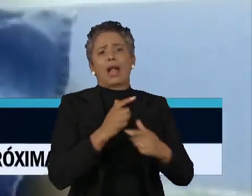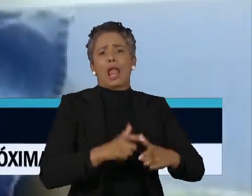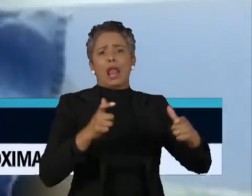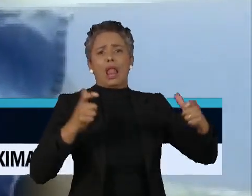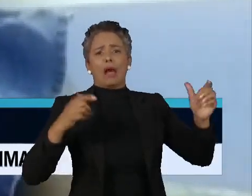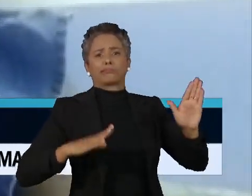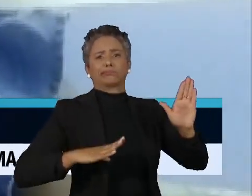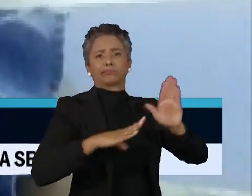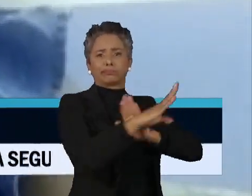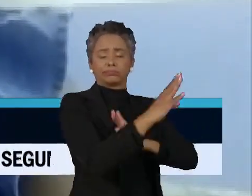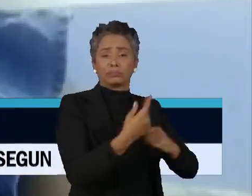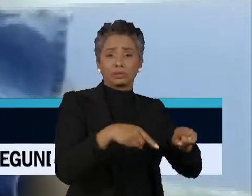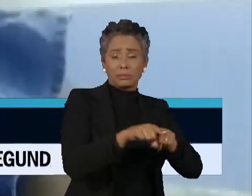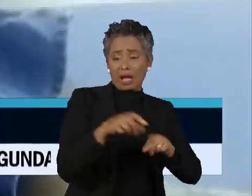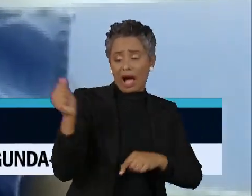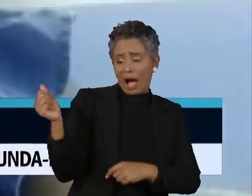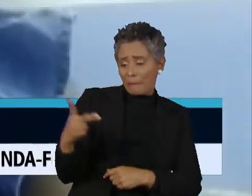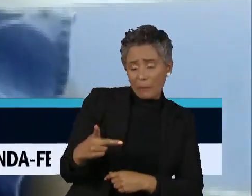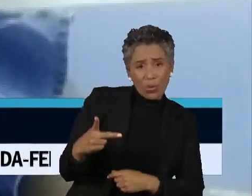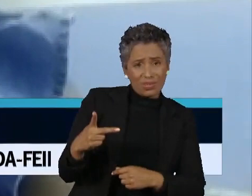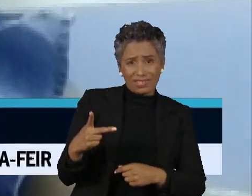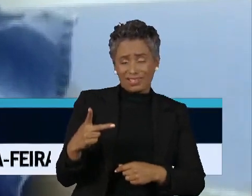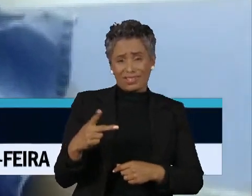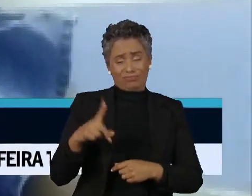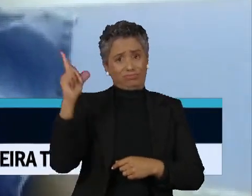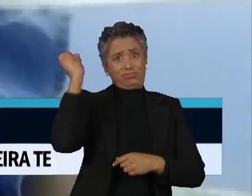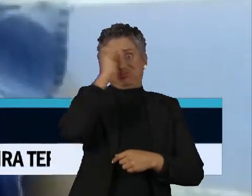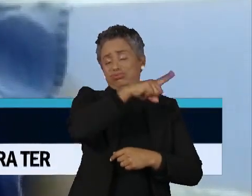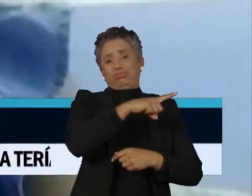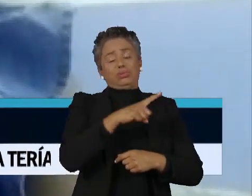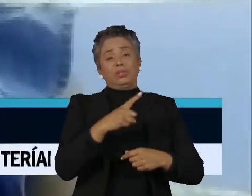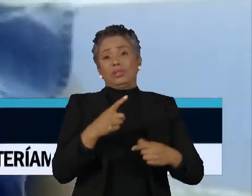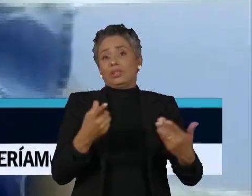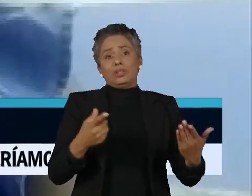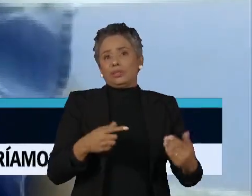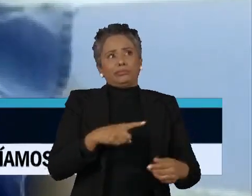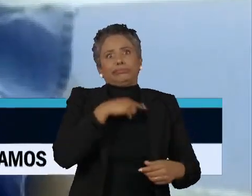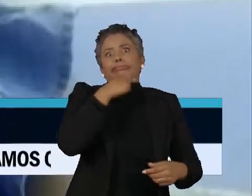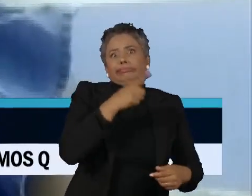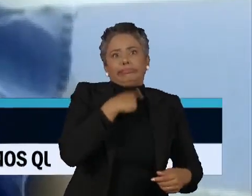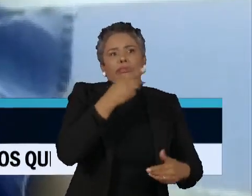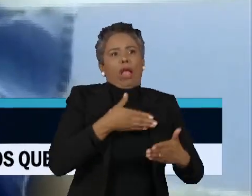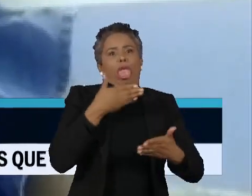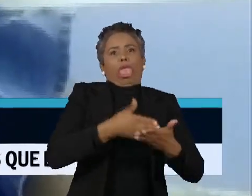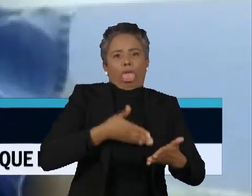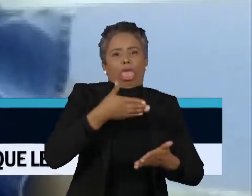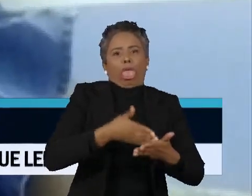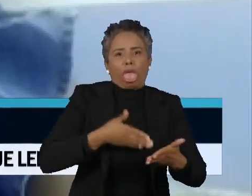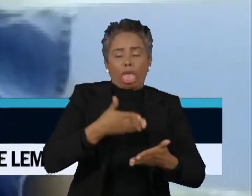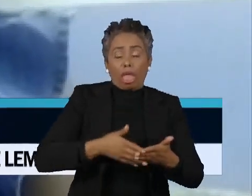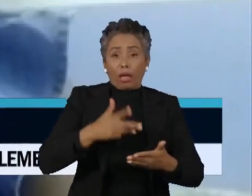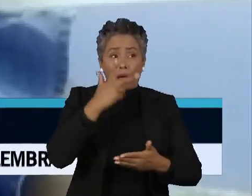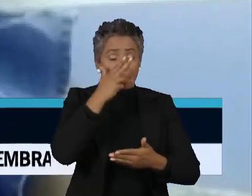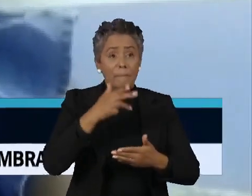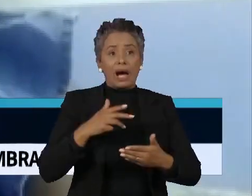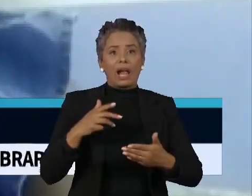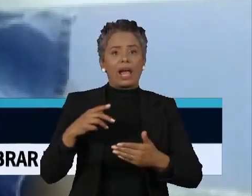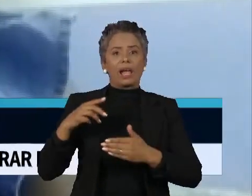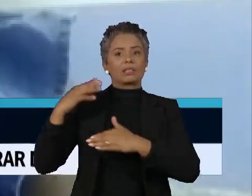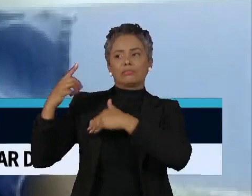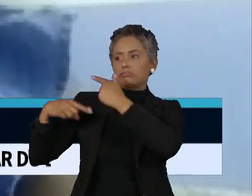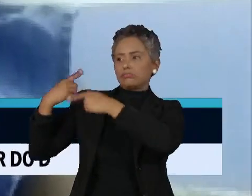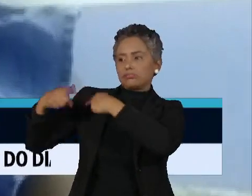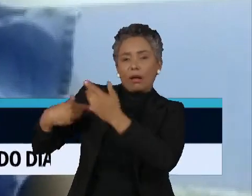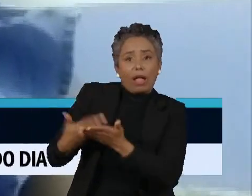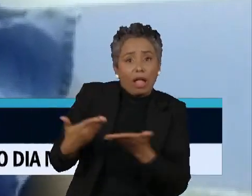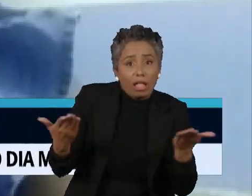inclusive uma previdência um pouco mais alta. É uma população, uma geração que está vulnerável,